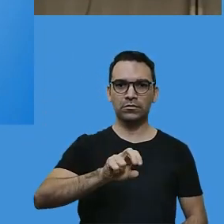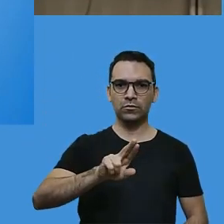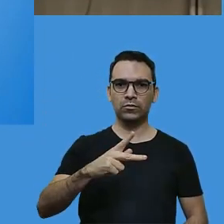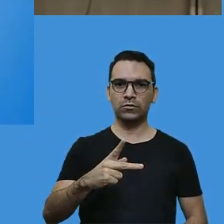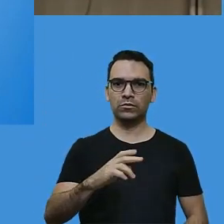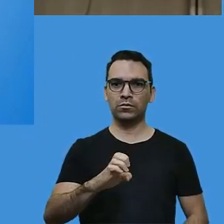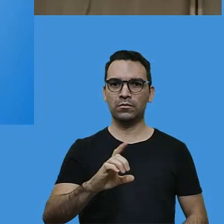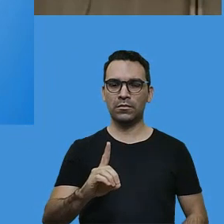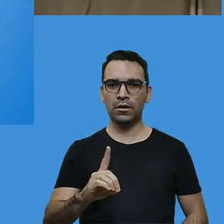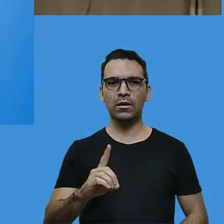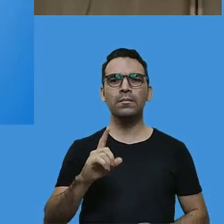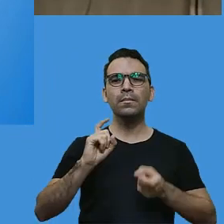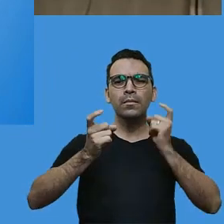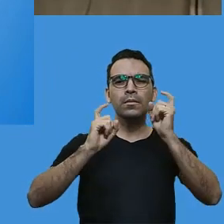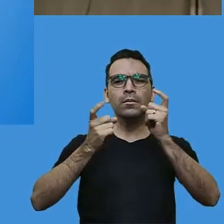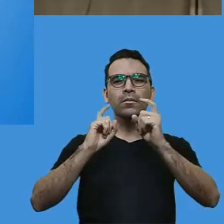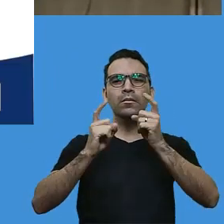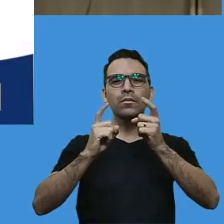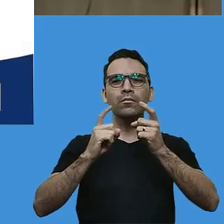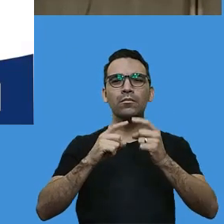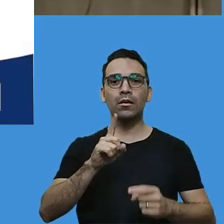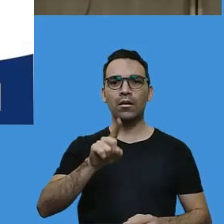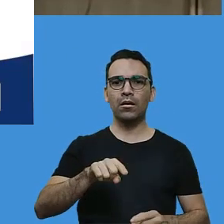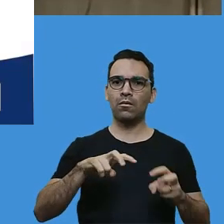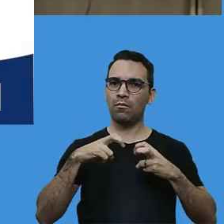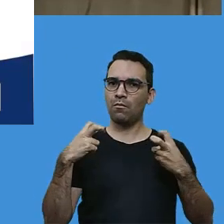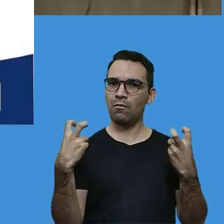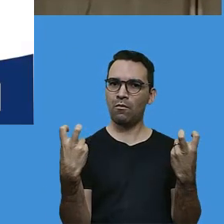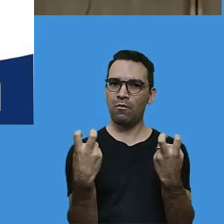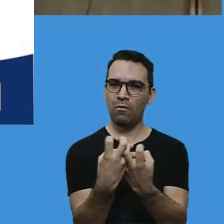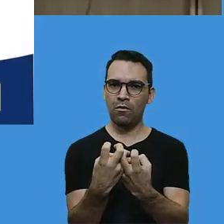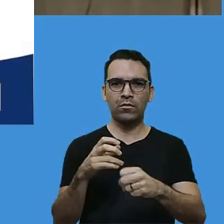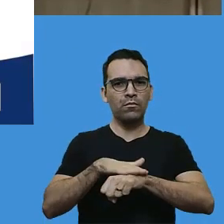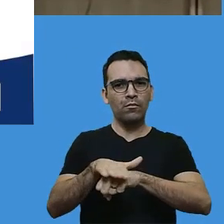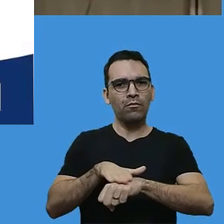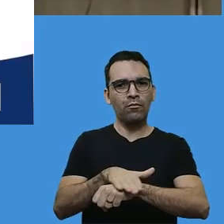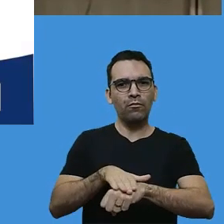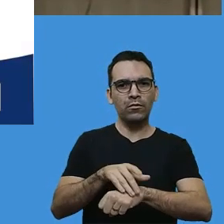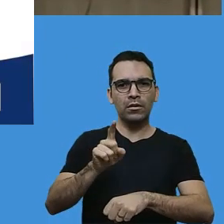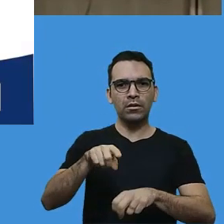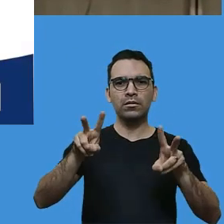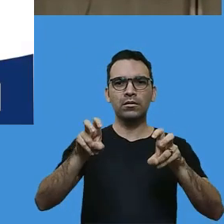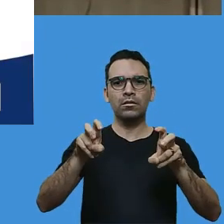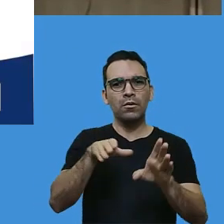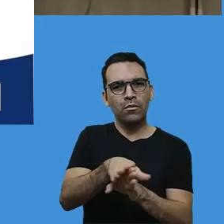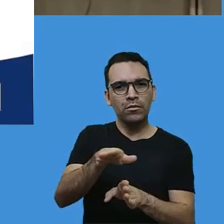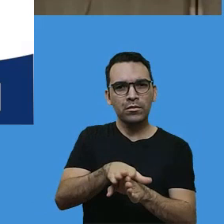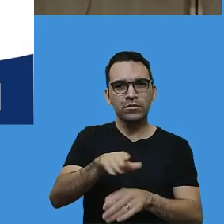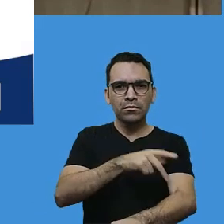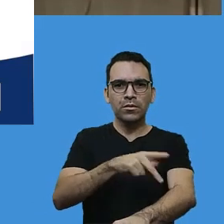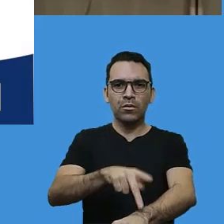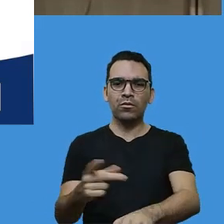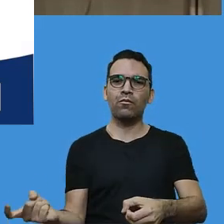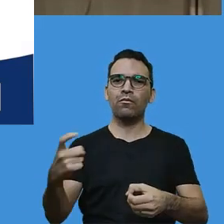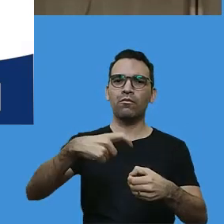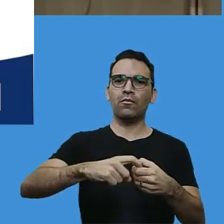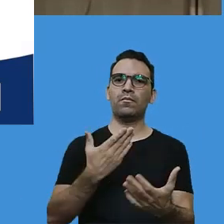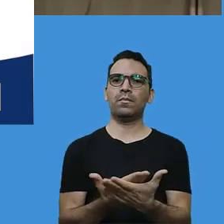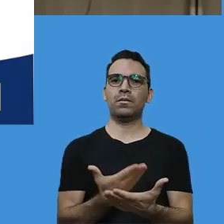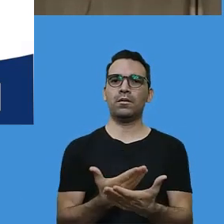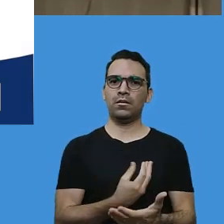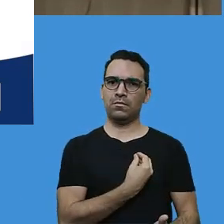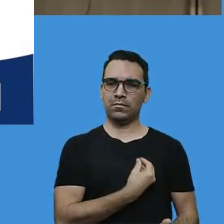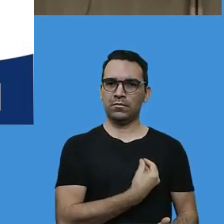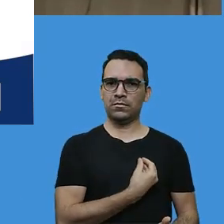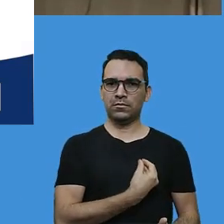aqui reunidos hoje numa roda de conversa intitulada Orientações Pedagógicas sobre o Retorno Presencial